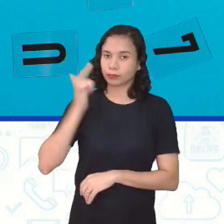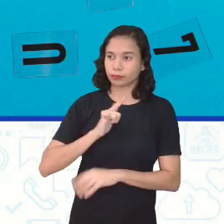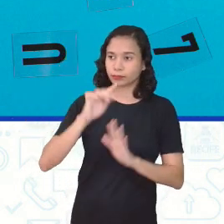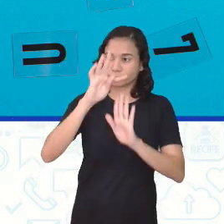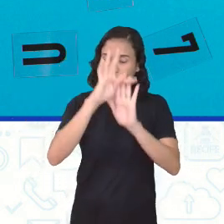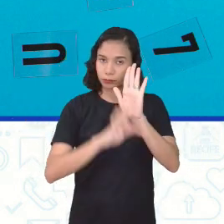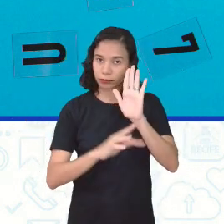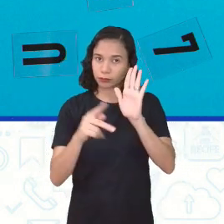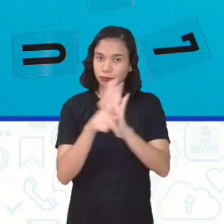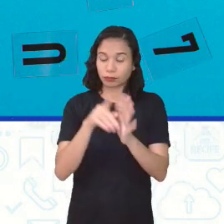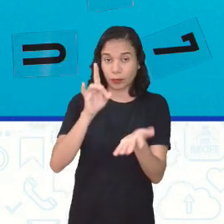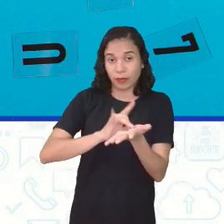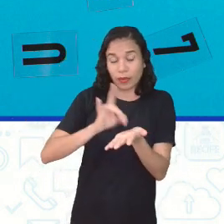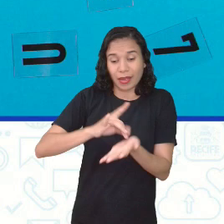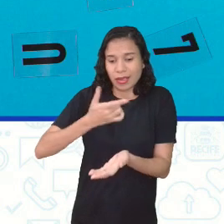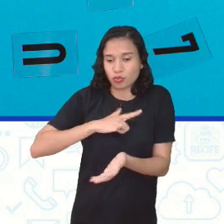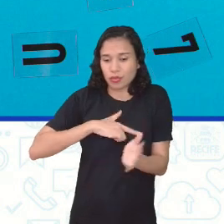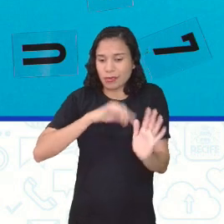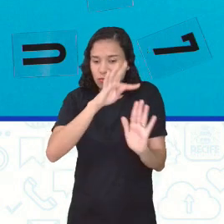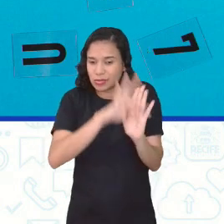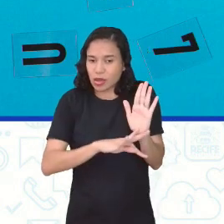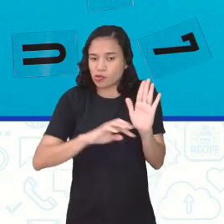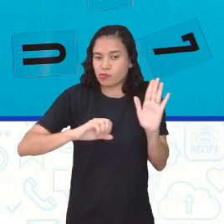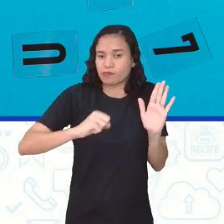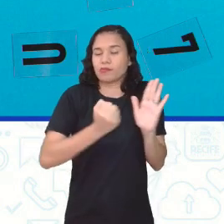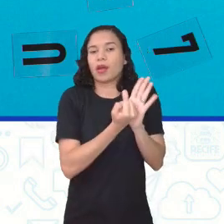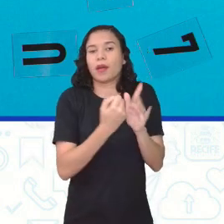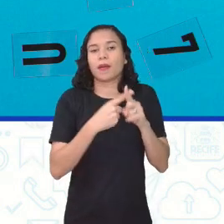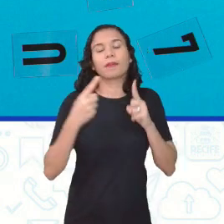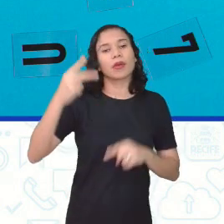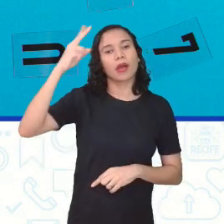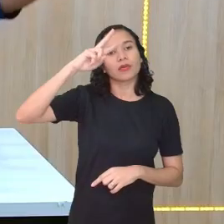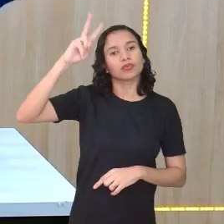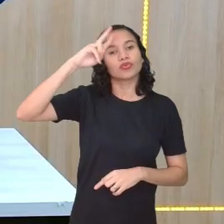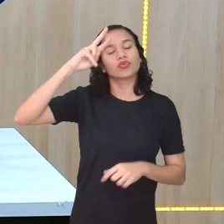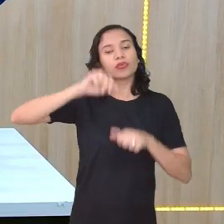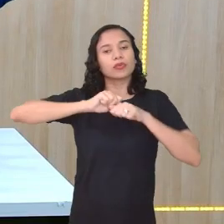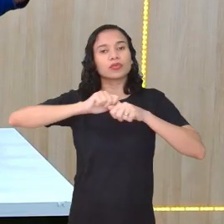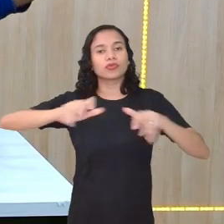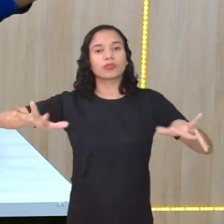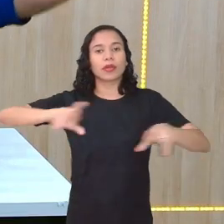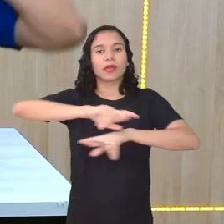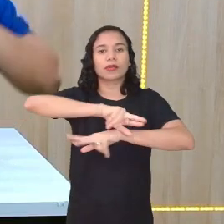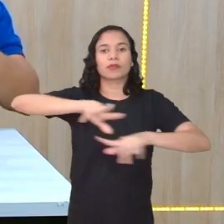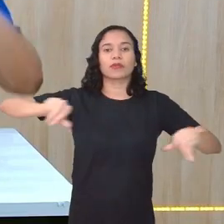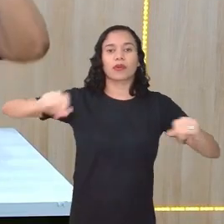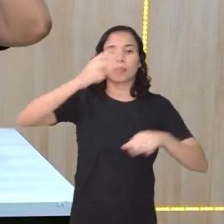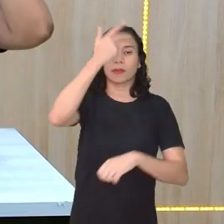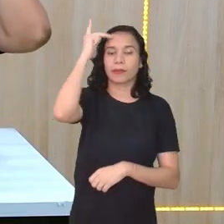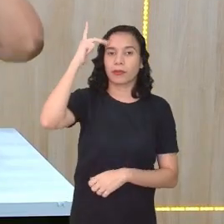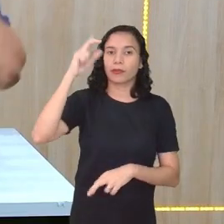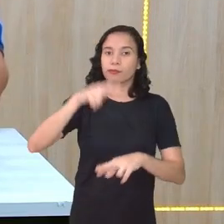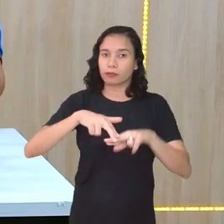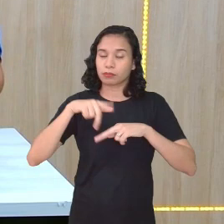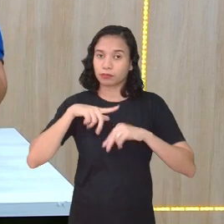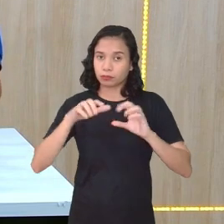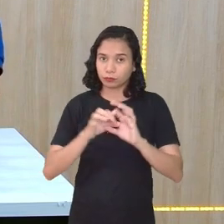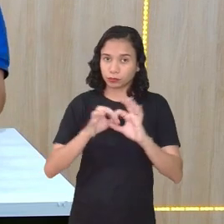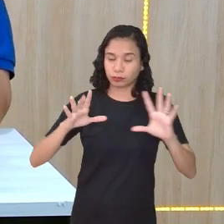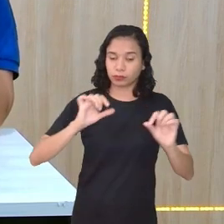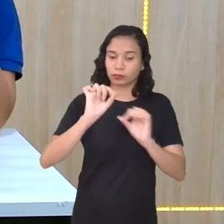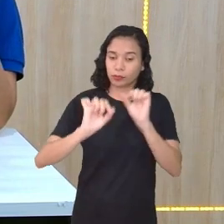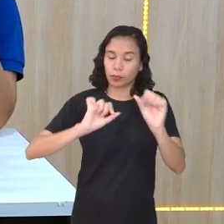texto, que na verdade não existe, né? Mas a história chega em diferentes pessoas. A oralidade permite, vai permitir